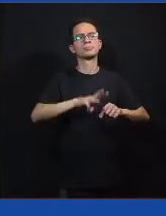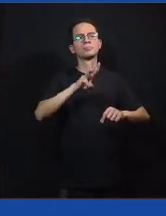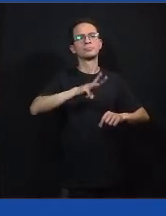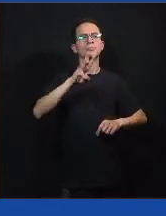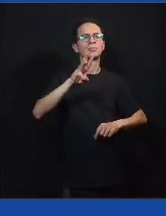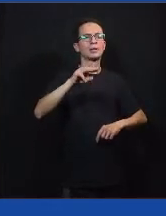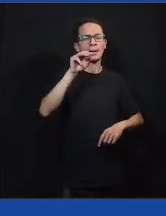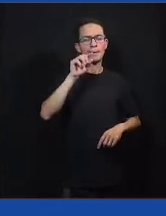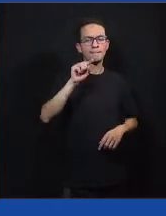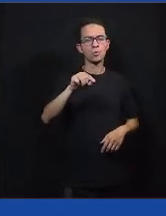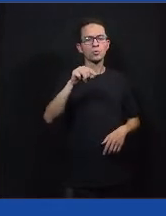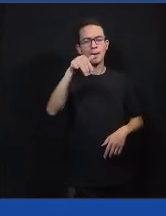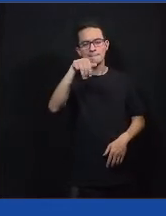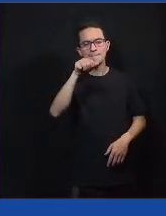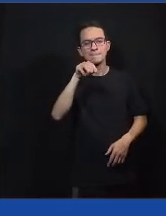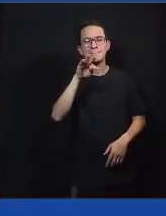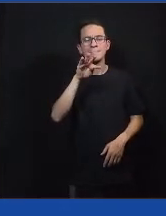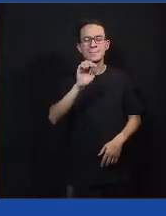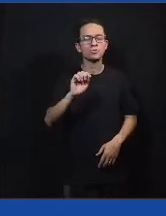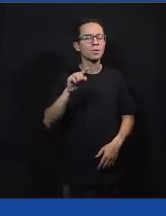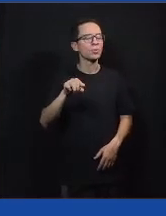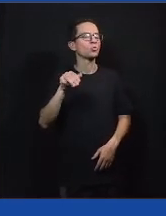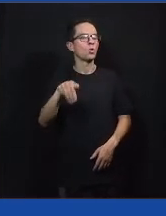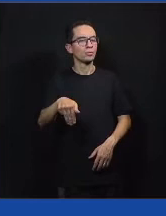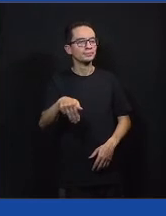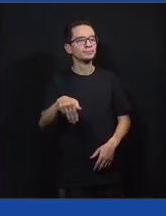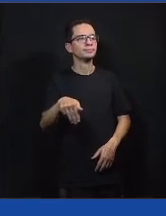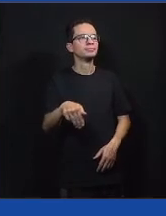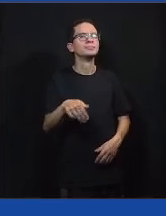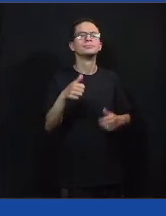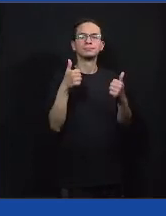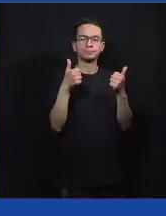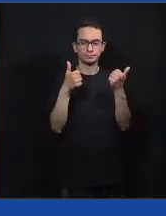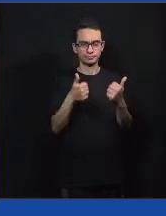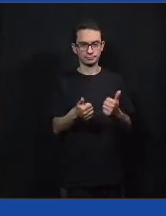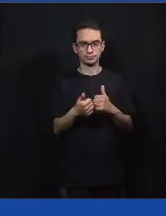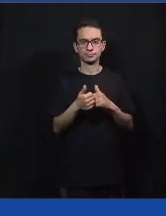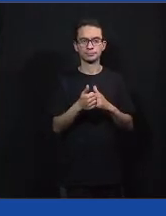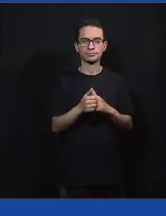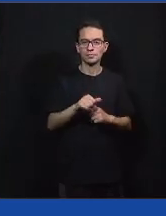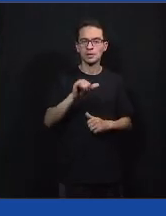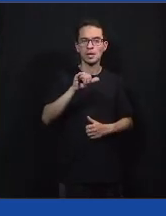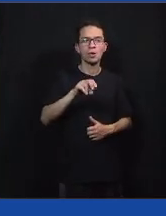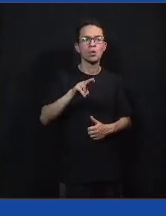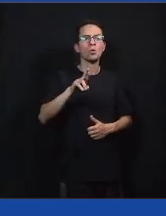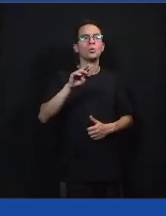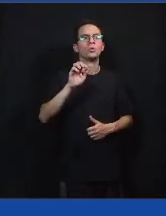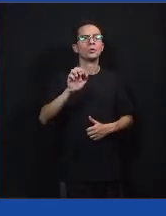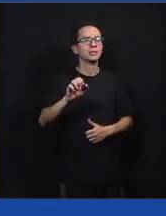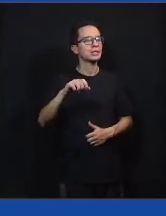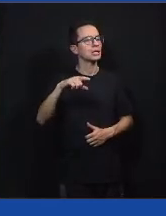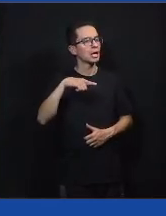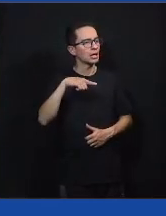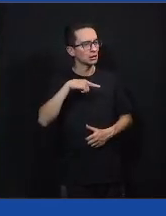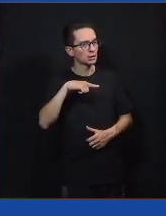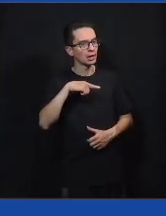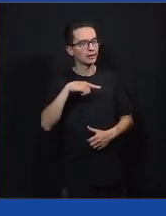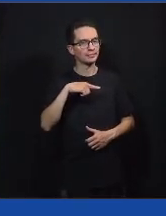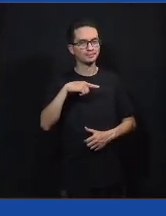.com. O pessoal da técnica acho que vai colocar aí no chat. E o Yuri já vai também dar as informações, enfim.